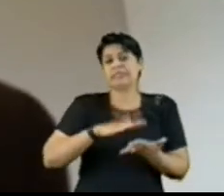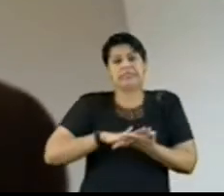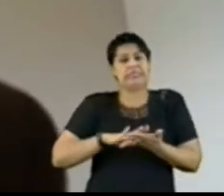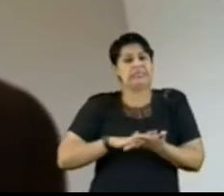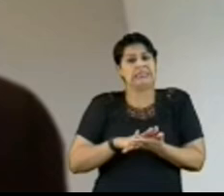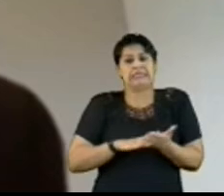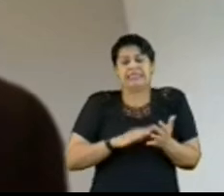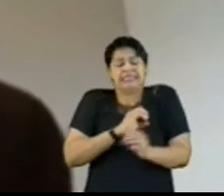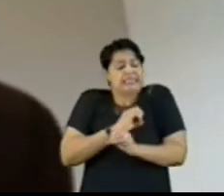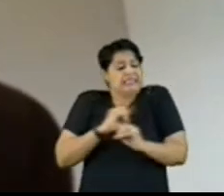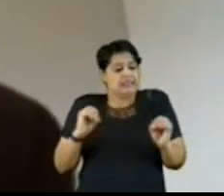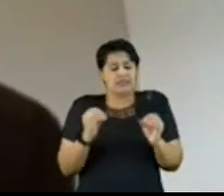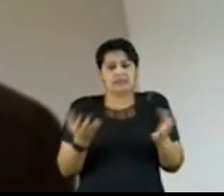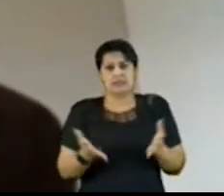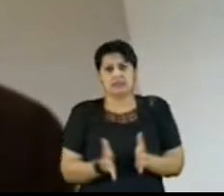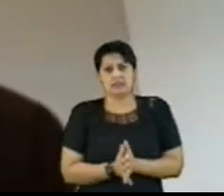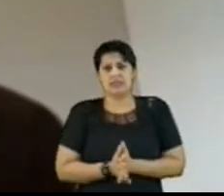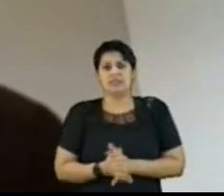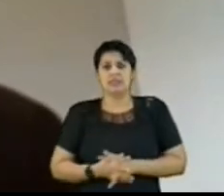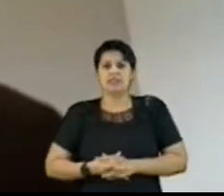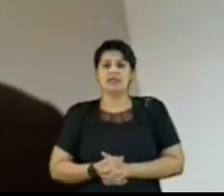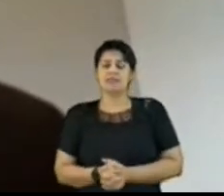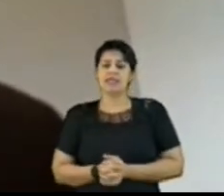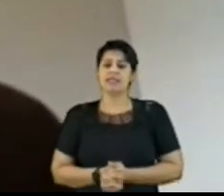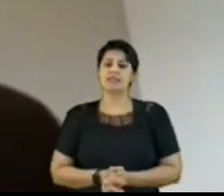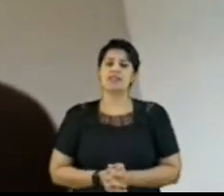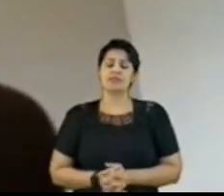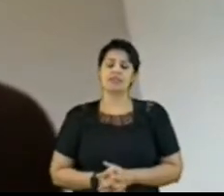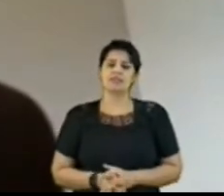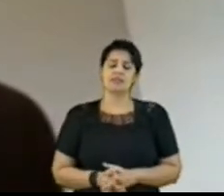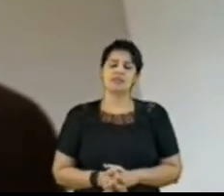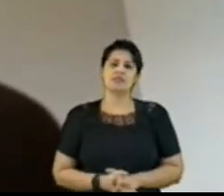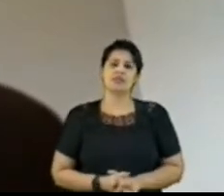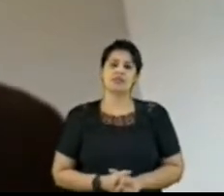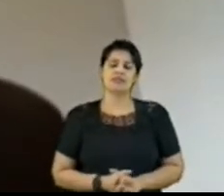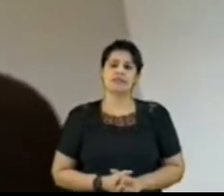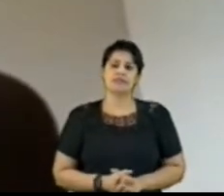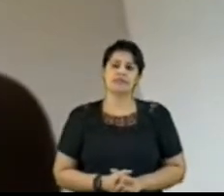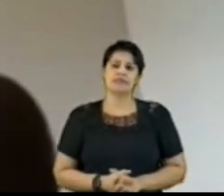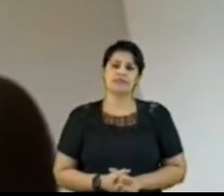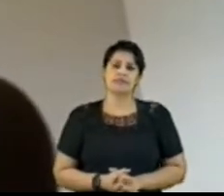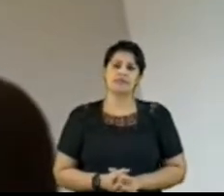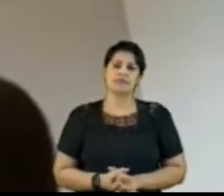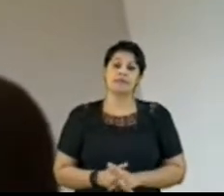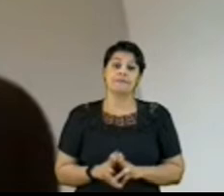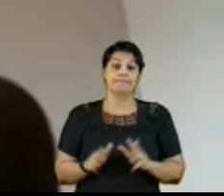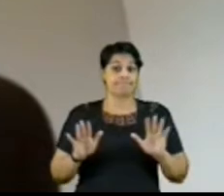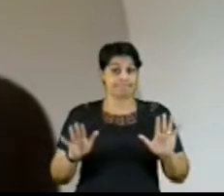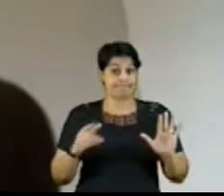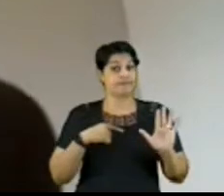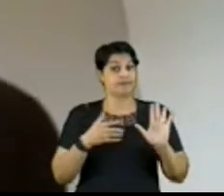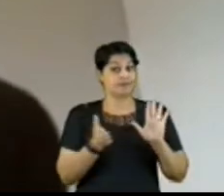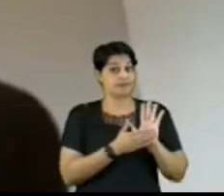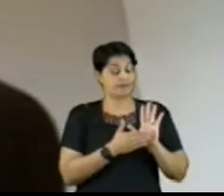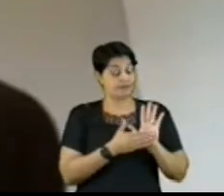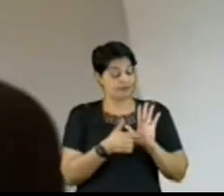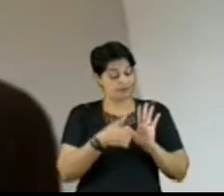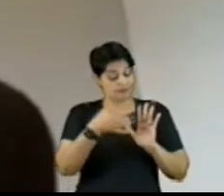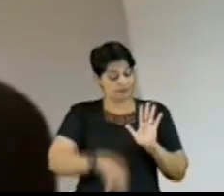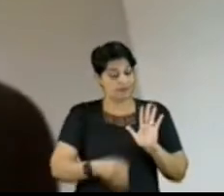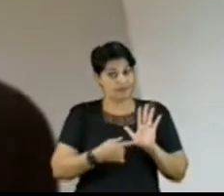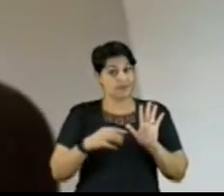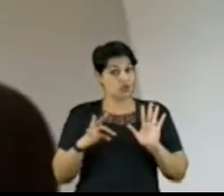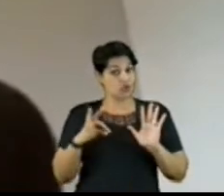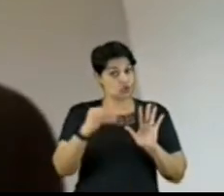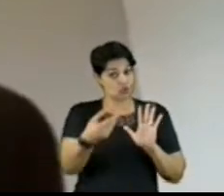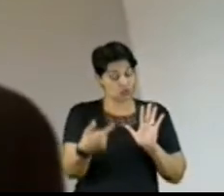satisfação do cidadão usuário. E, pasmem, existe uma proposta no bojo de todas as propostas